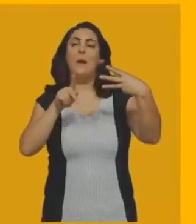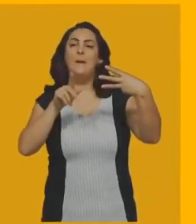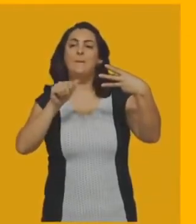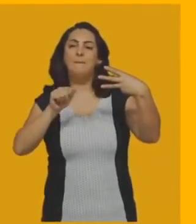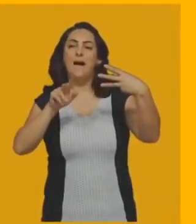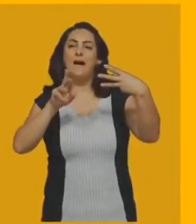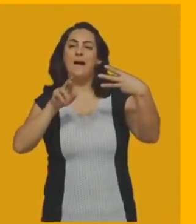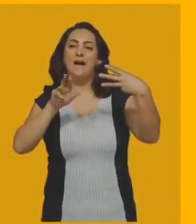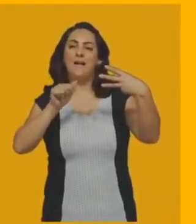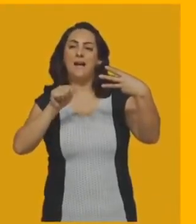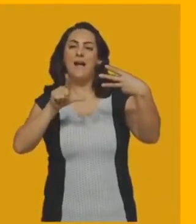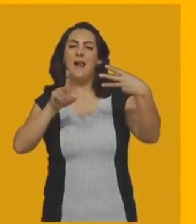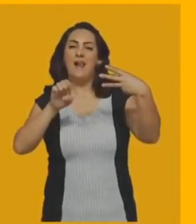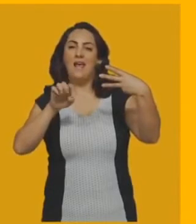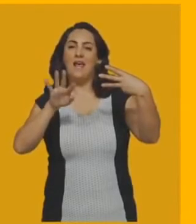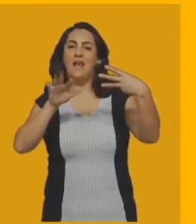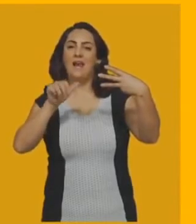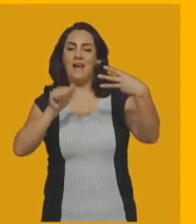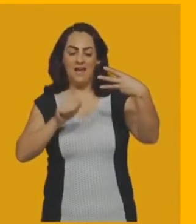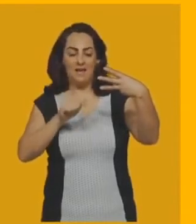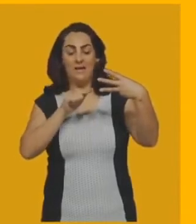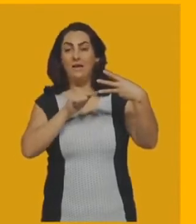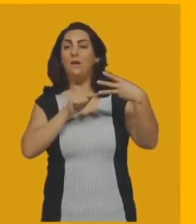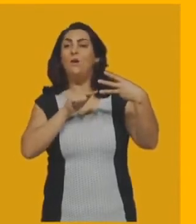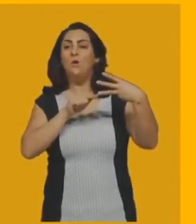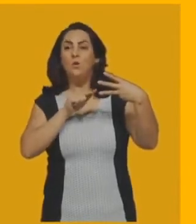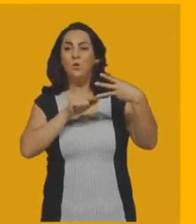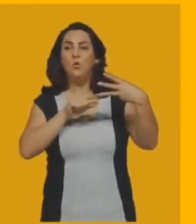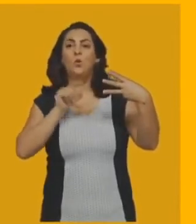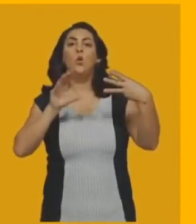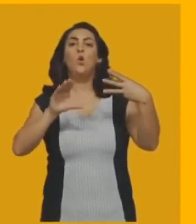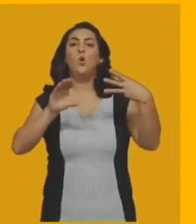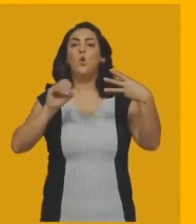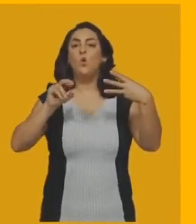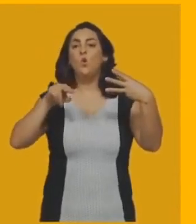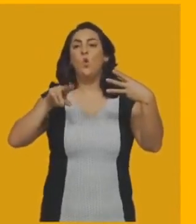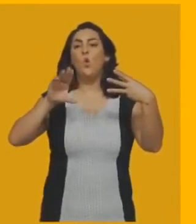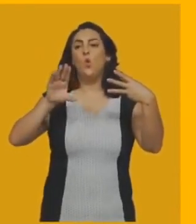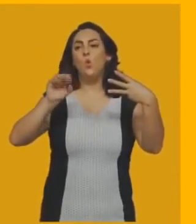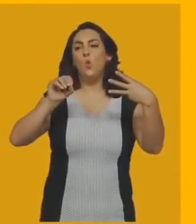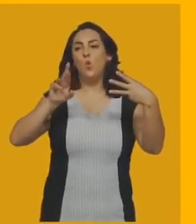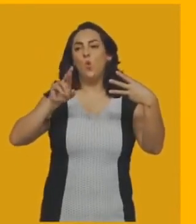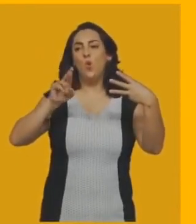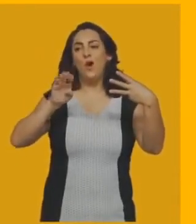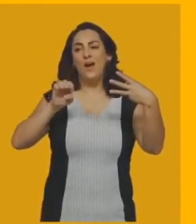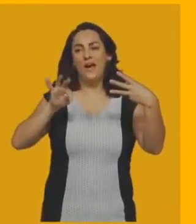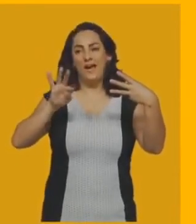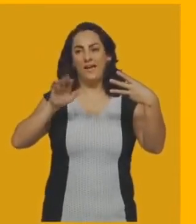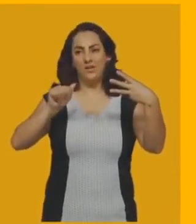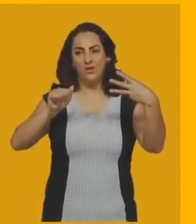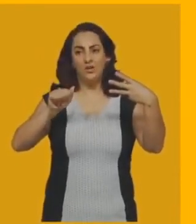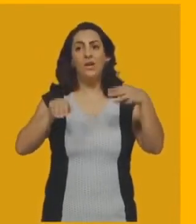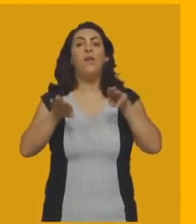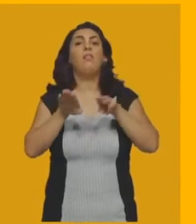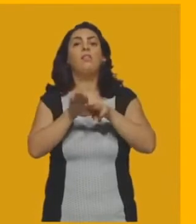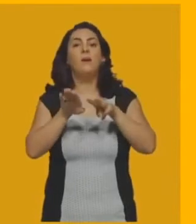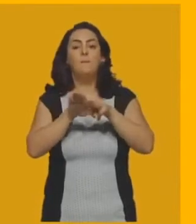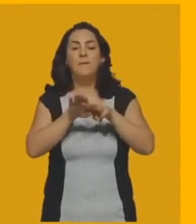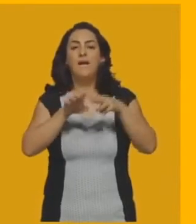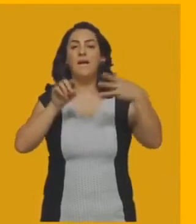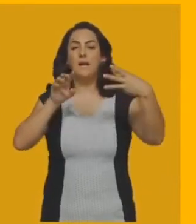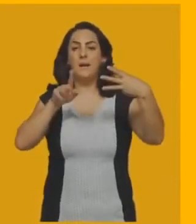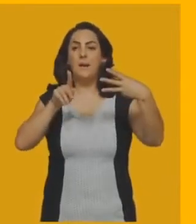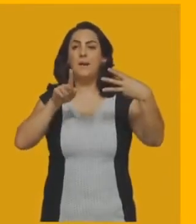comum e aí, além de ser concorrente, essas duas, e aí, além